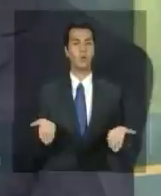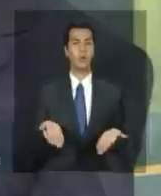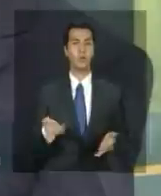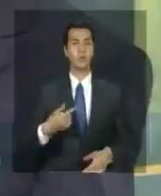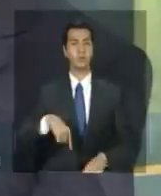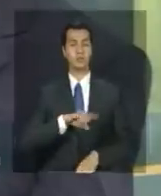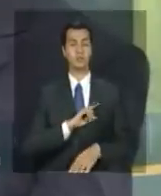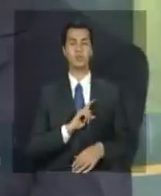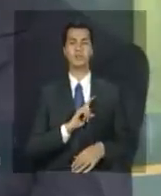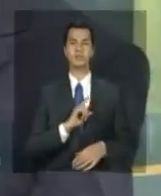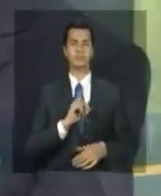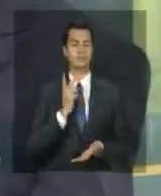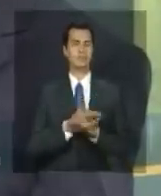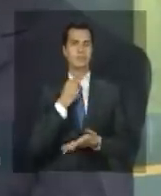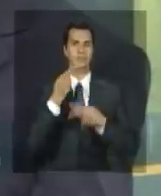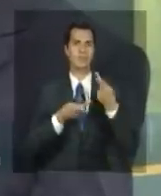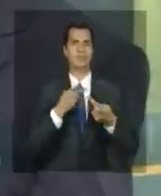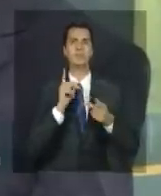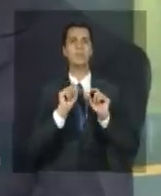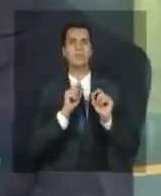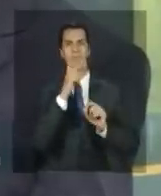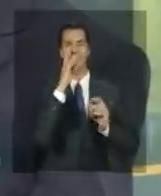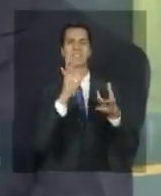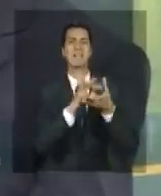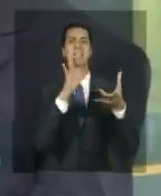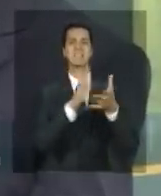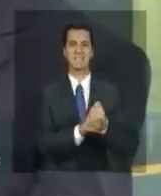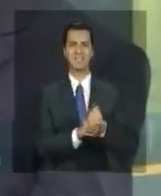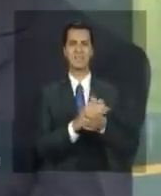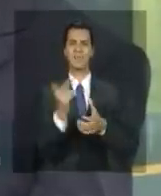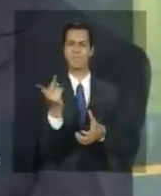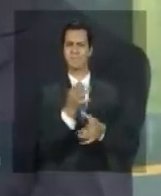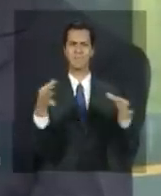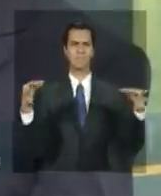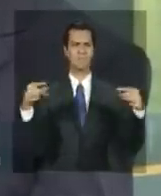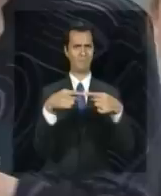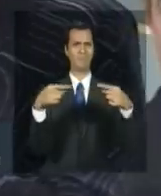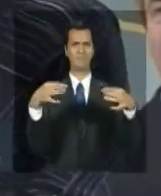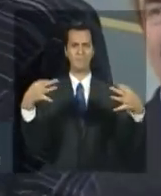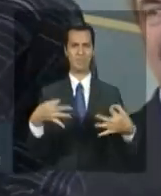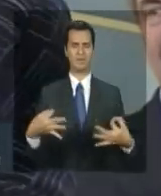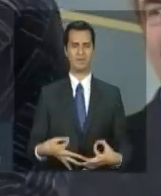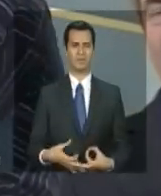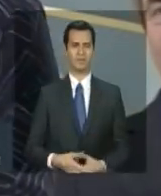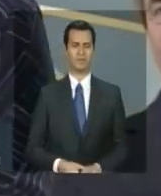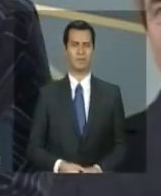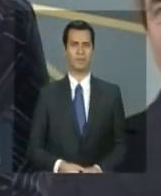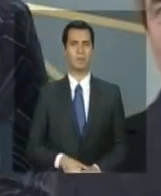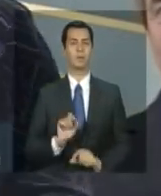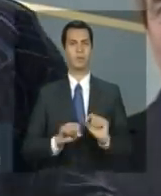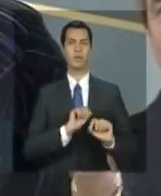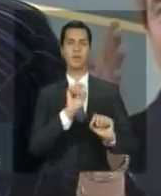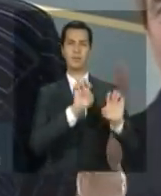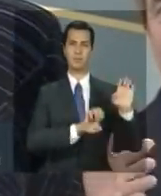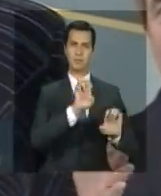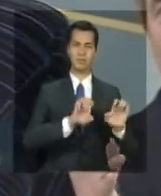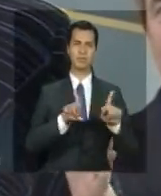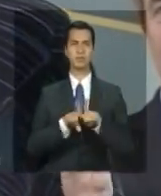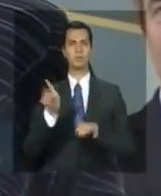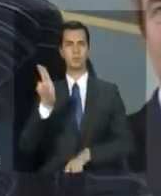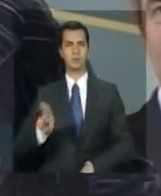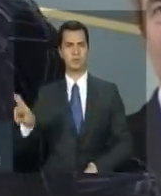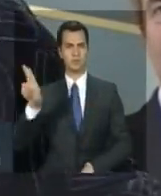fazer outro casamento entre a empresa e a